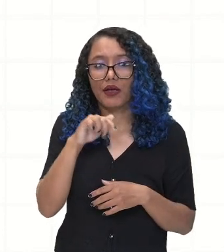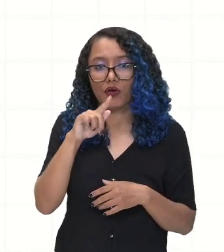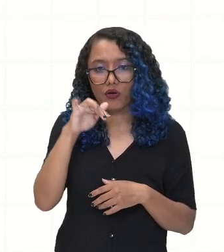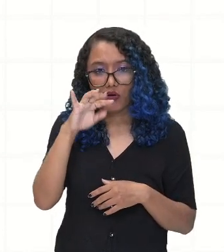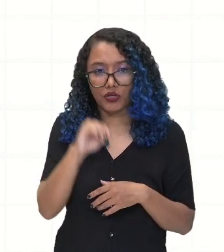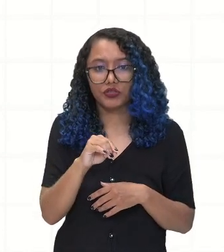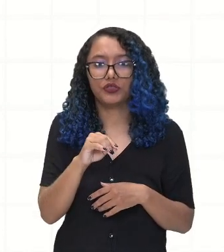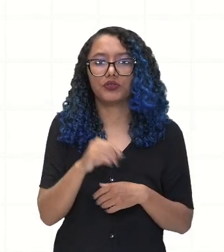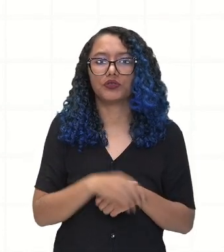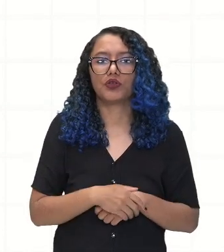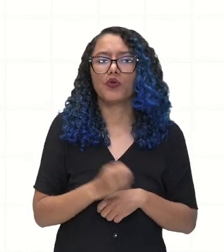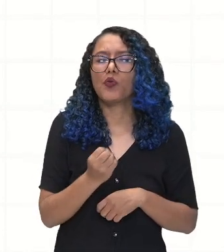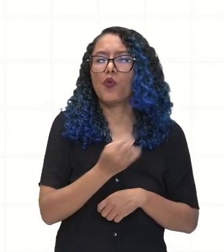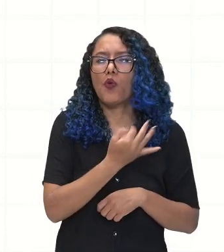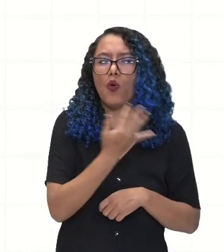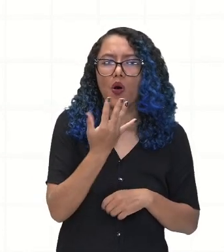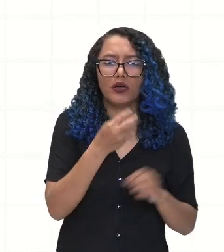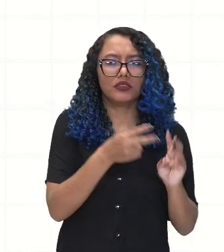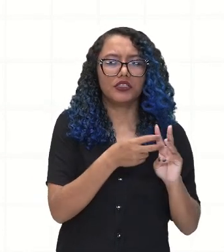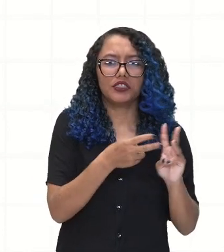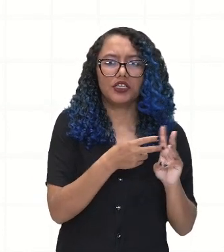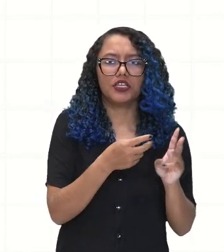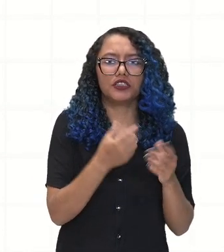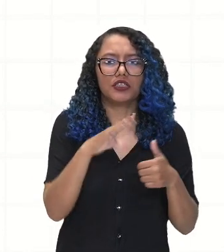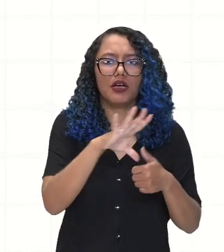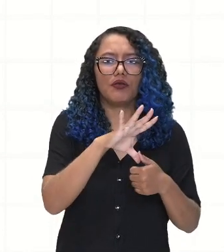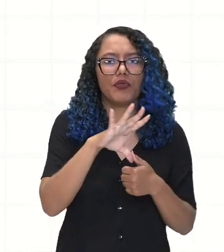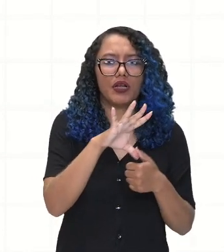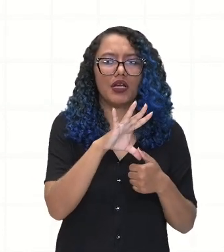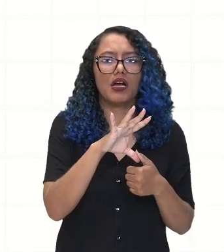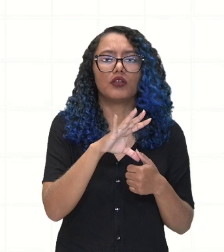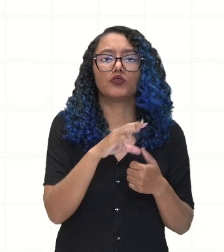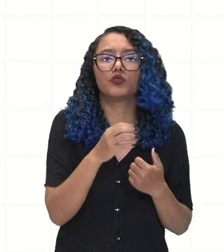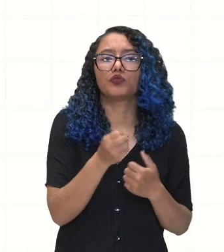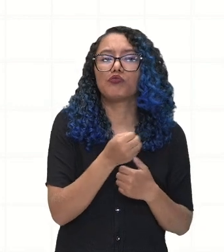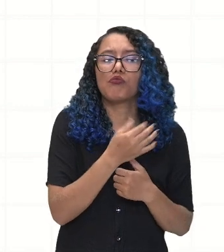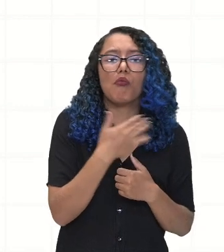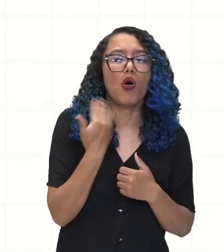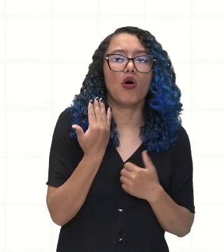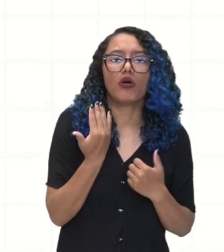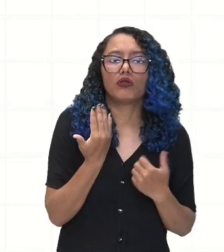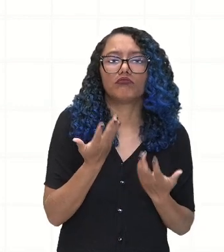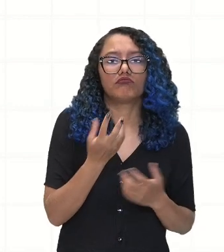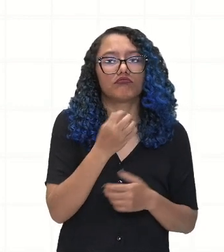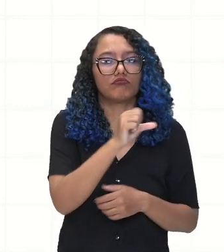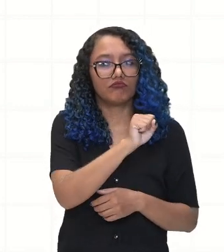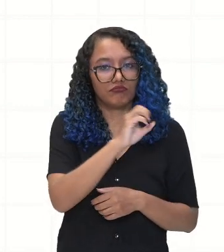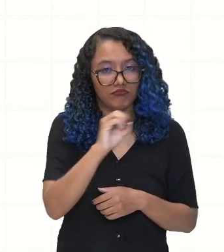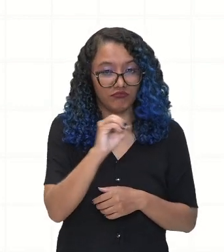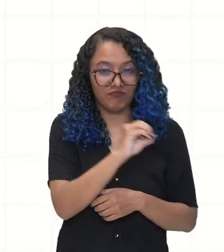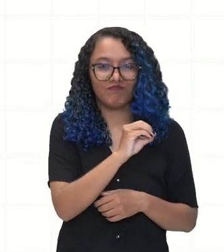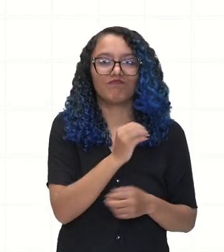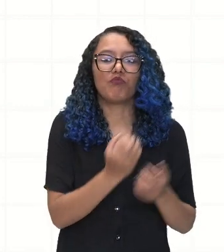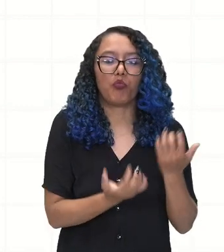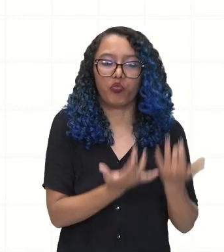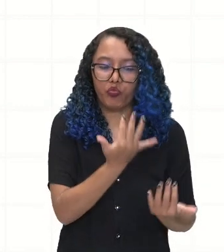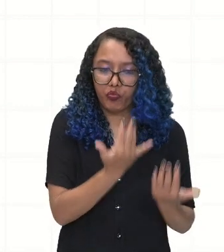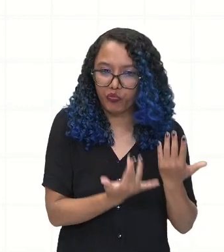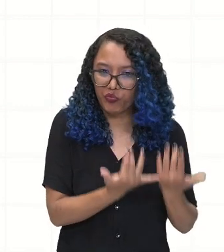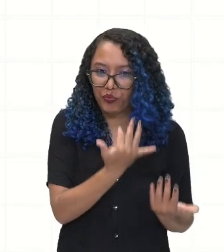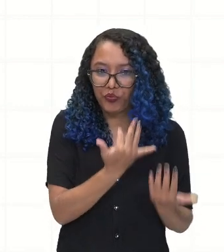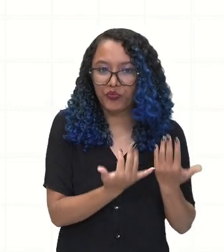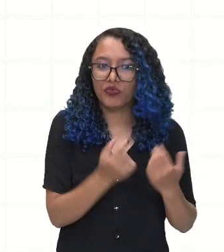800 nativos norte-americanos queimados. Esse massacre místico foi um evento